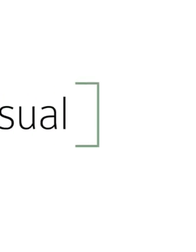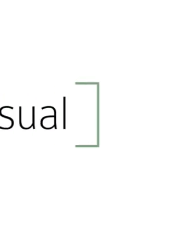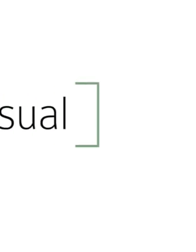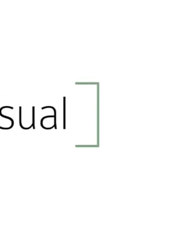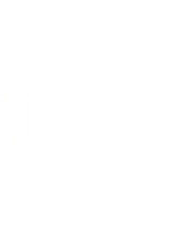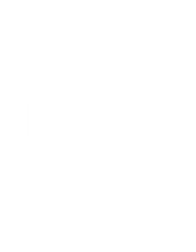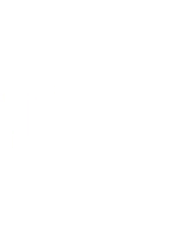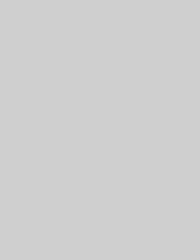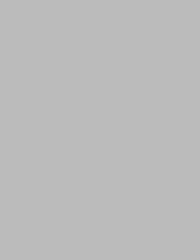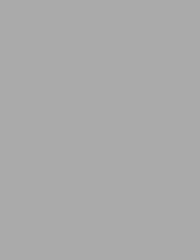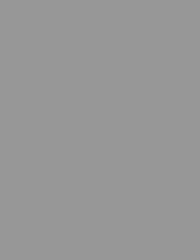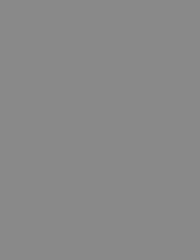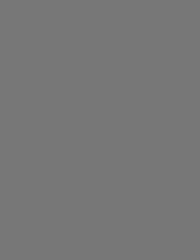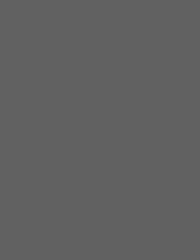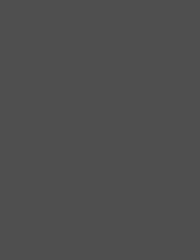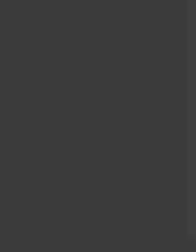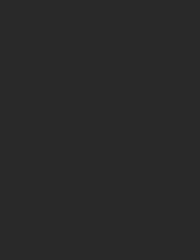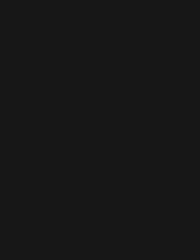Bom trabalho! Bom